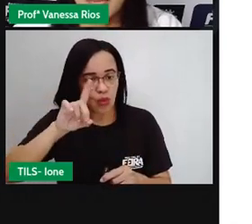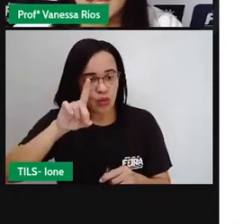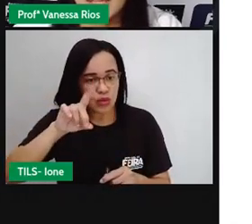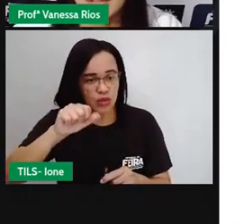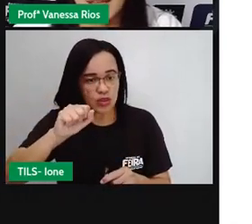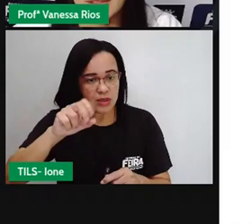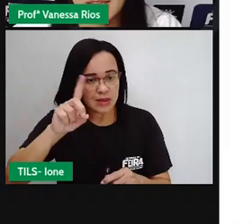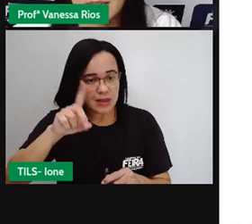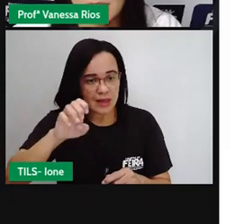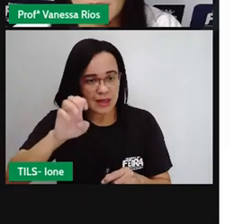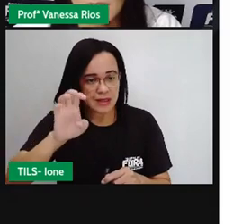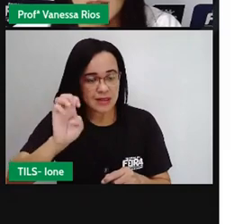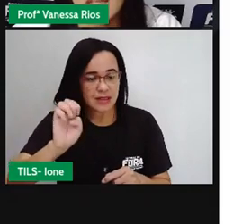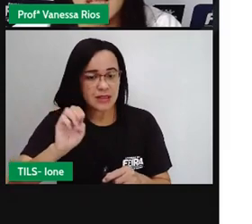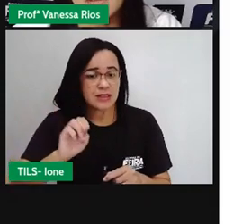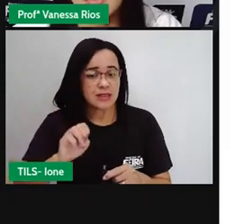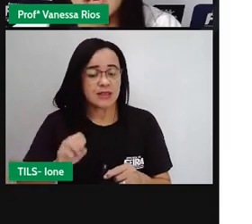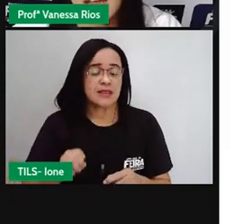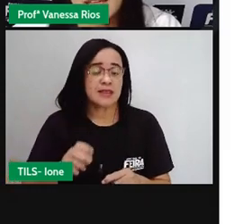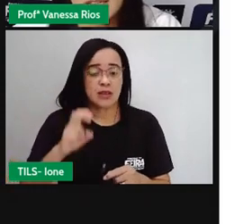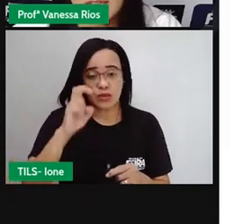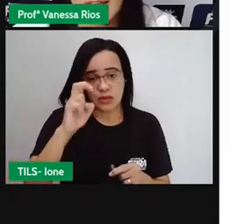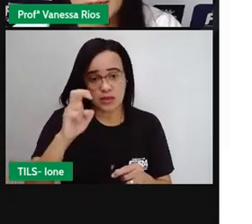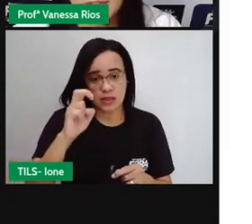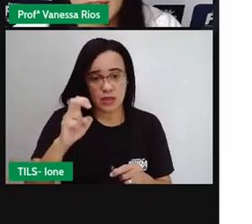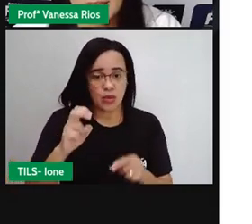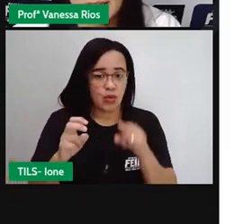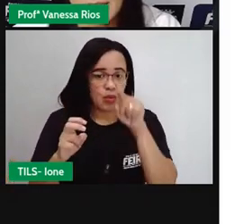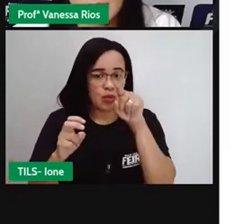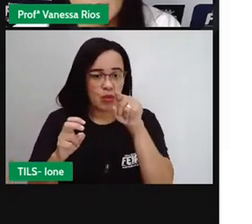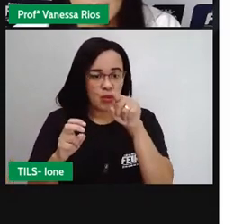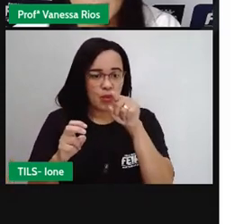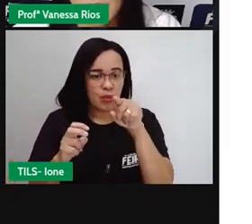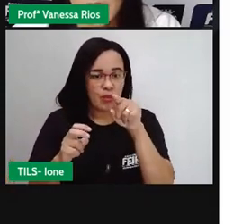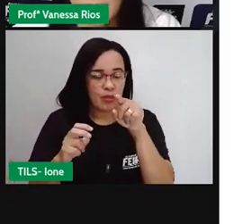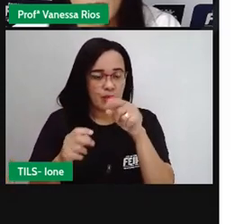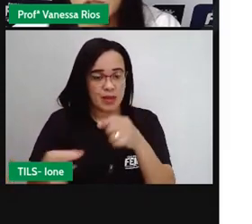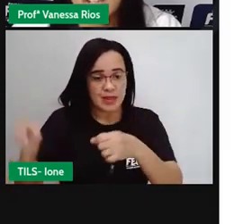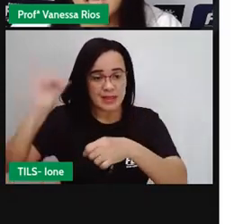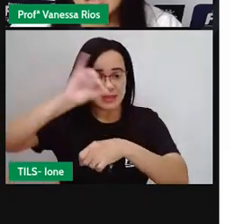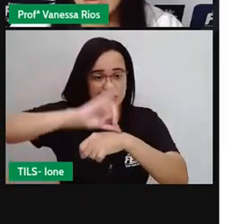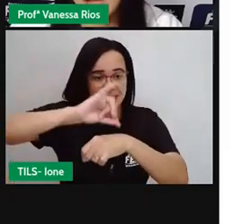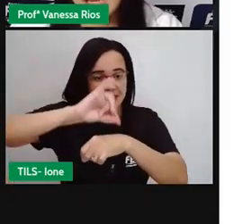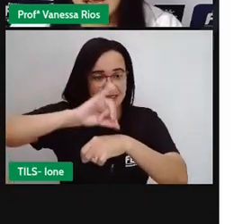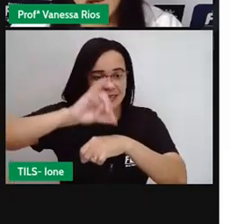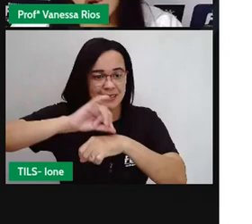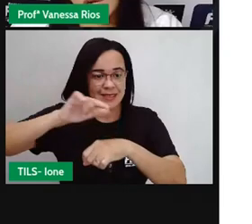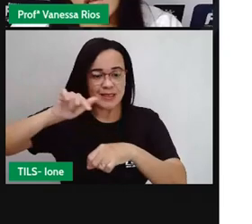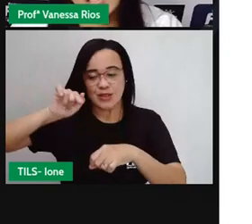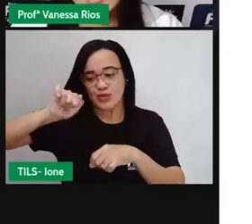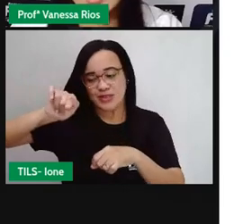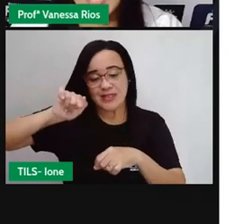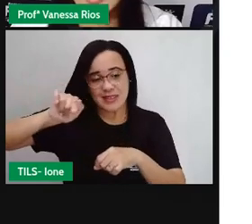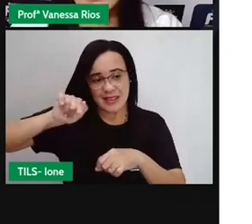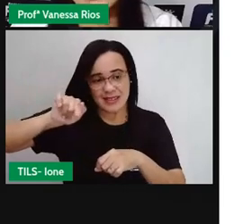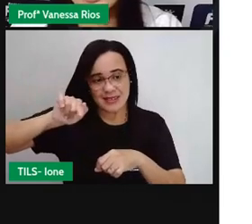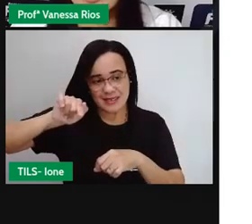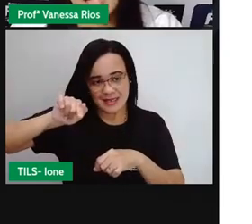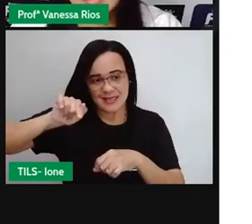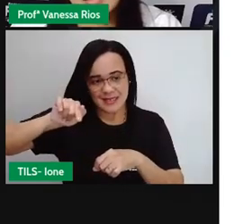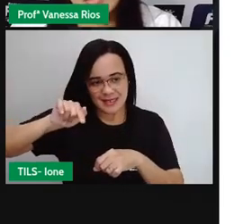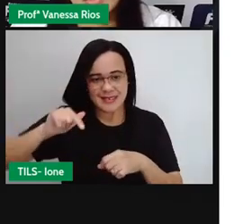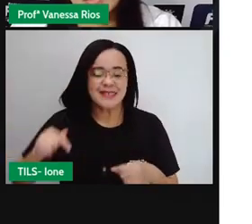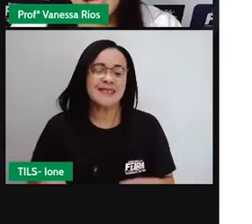um que representa aí dezena ele fica aqui na fila da dezena eu posso já somar ele agora e aí